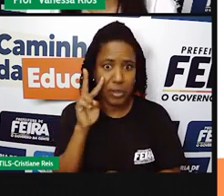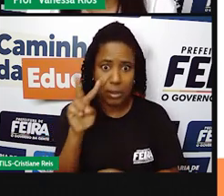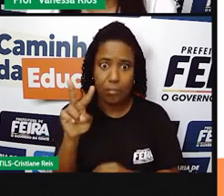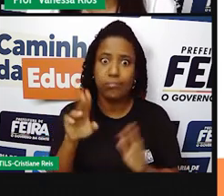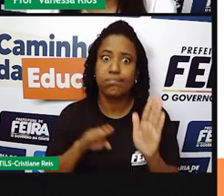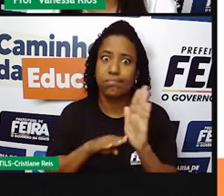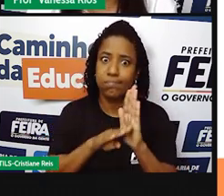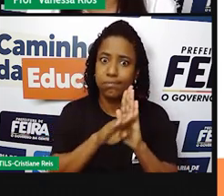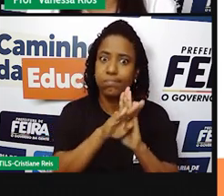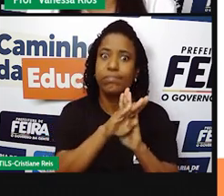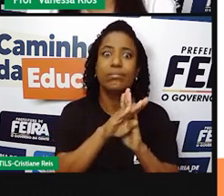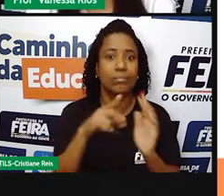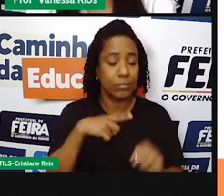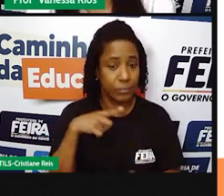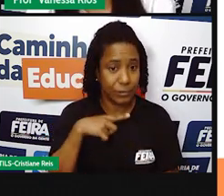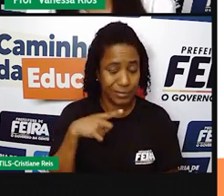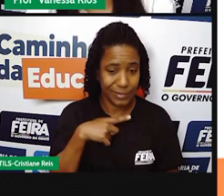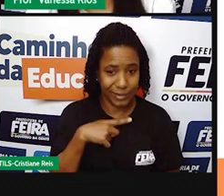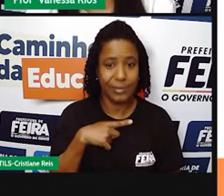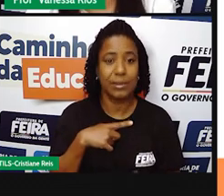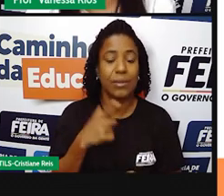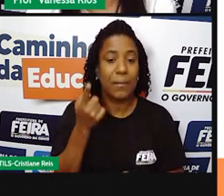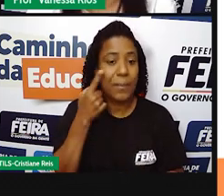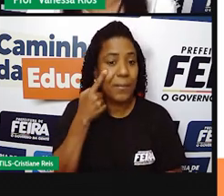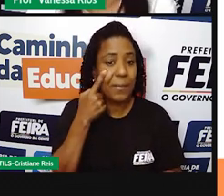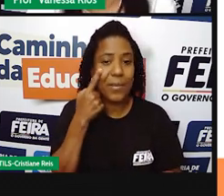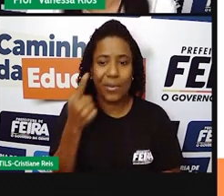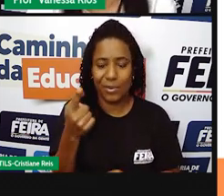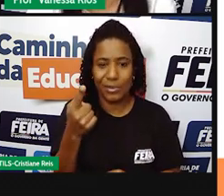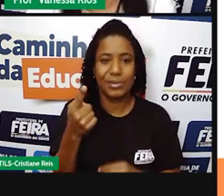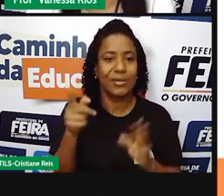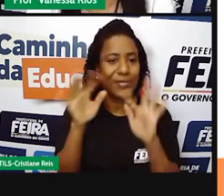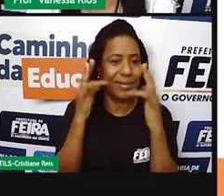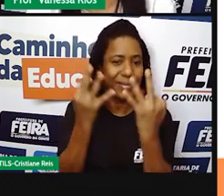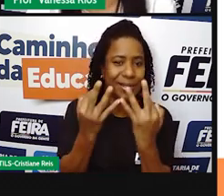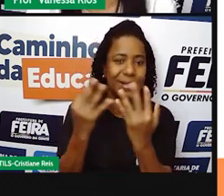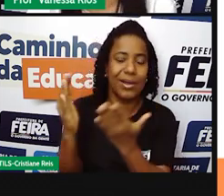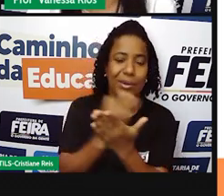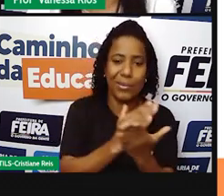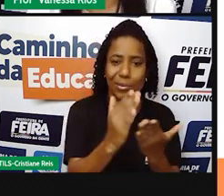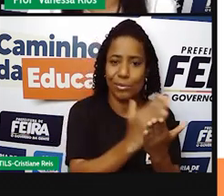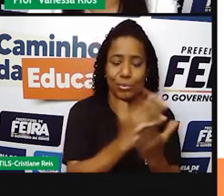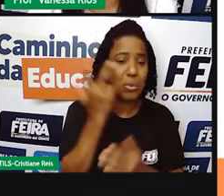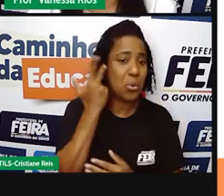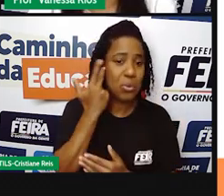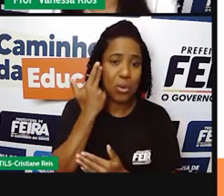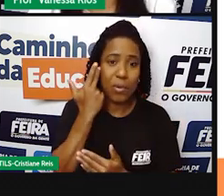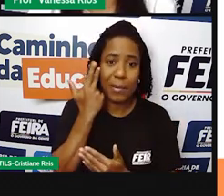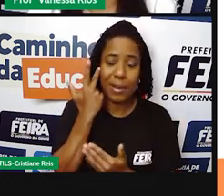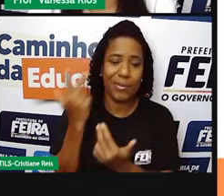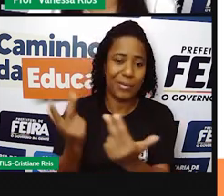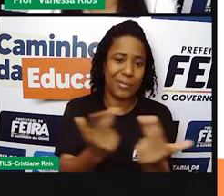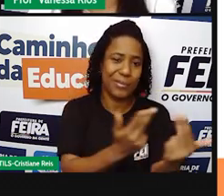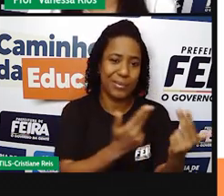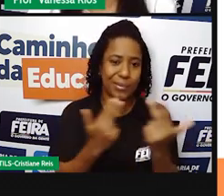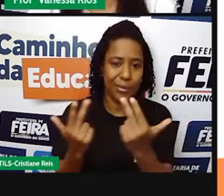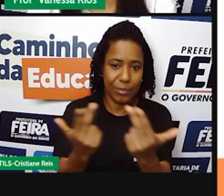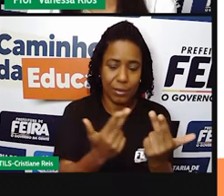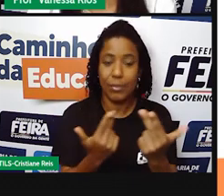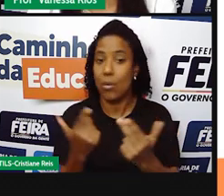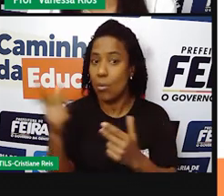parte da realidade de muitas pessoas. Assim também como outras formações de organização familiar.